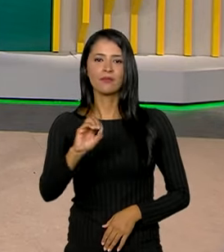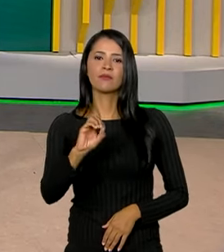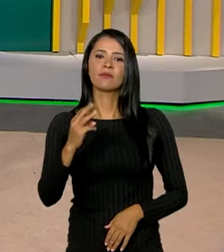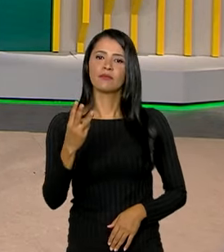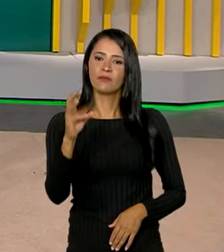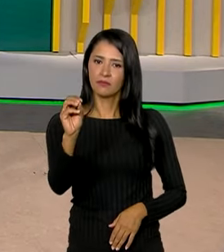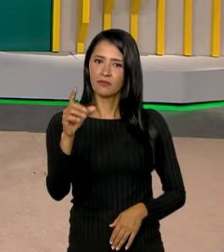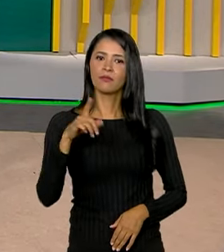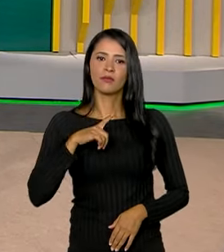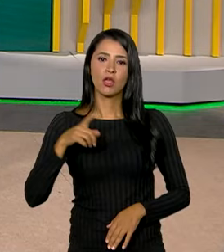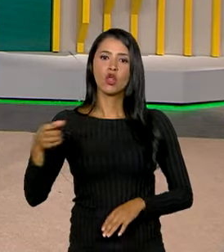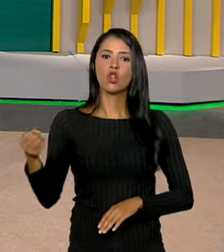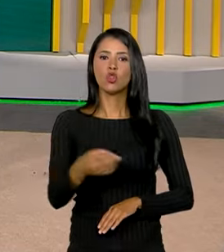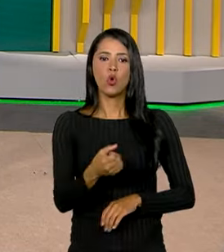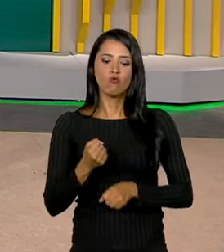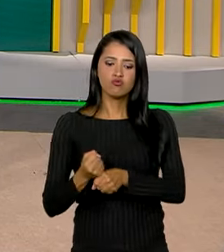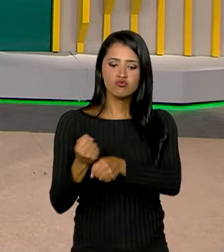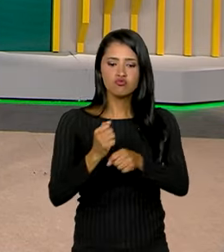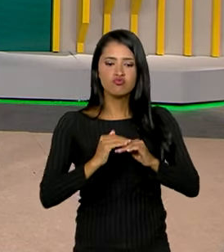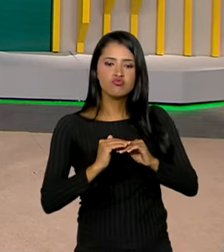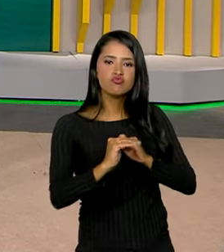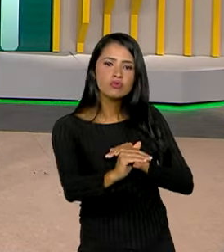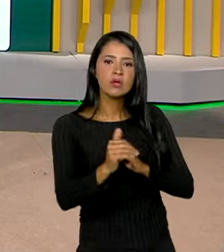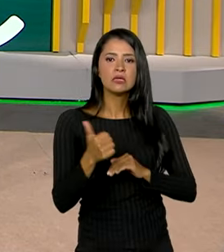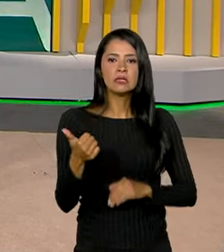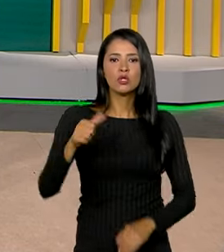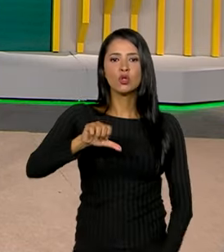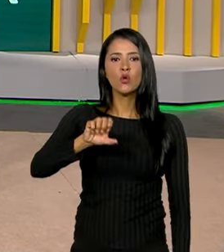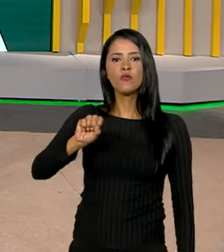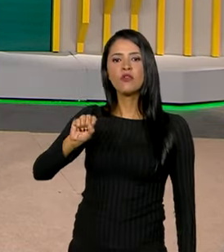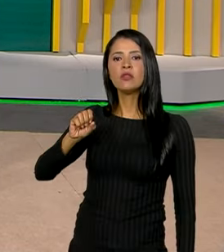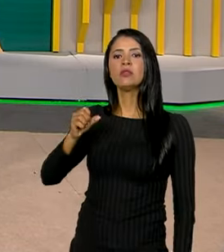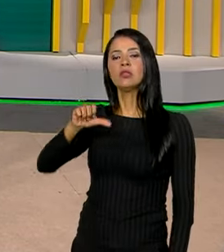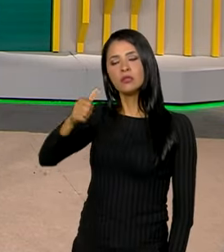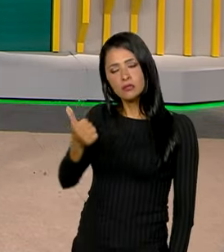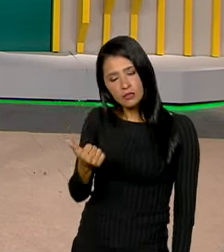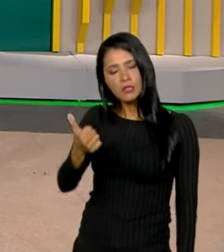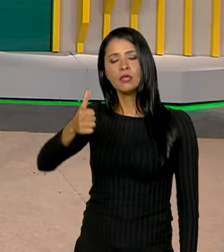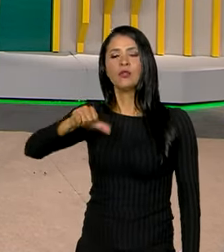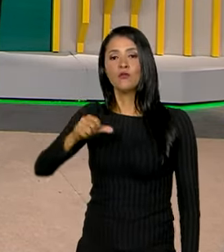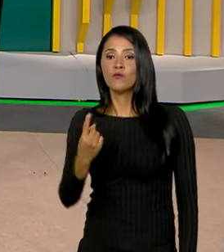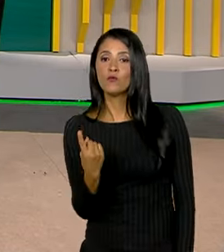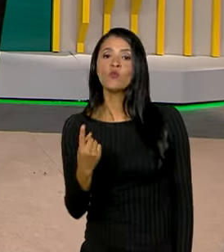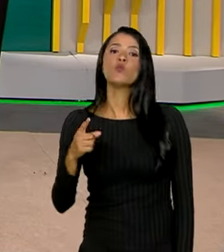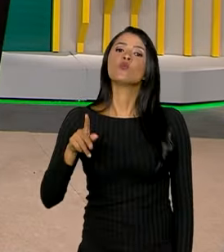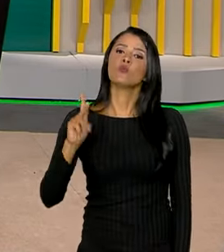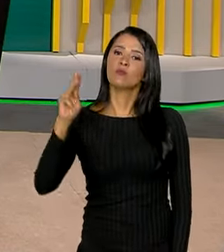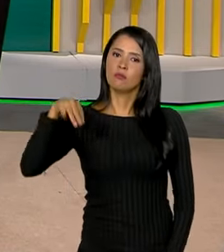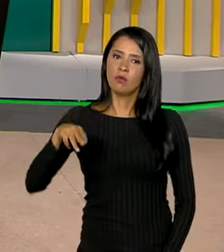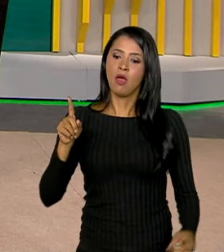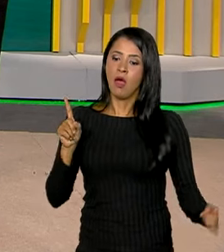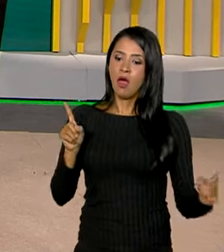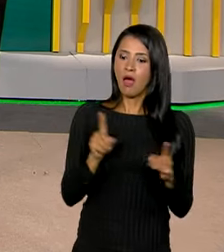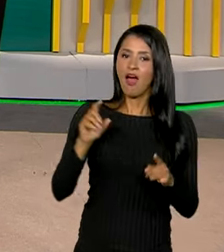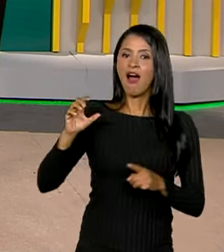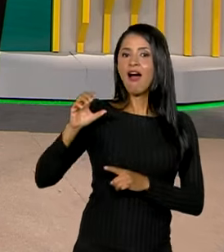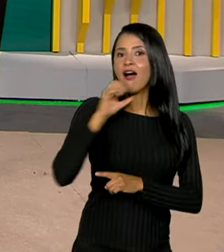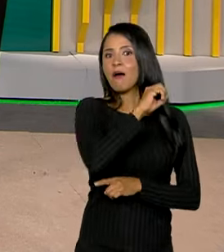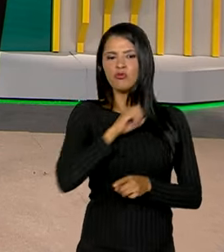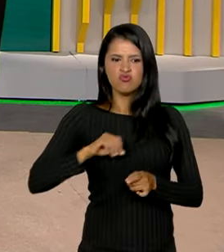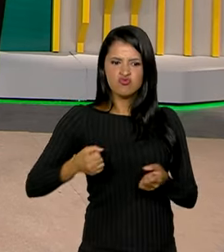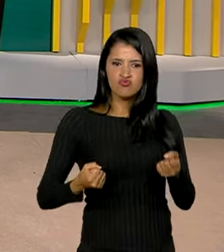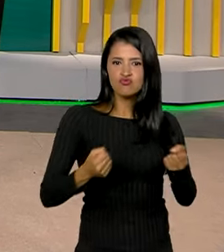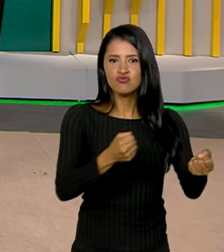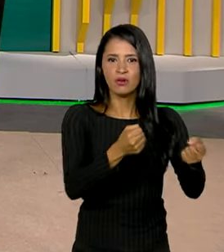vai ganhar uma nova pavimentação de 191 quilômetros. Uma mudança que vai encurtar a distância e o tempo necessários